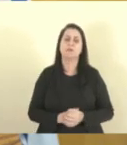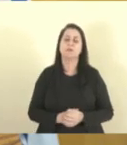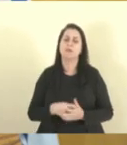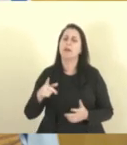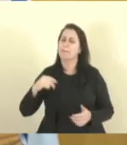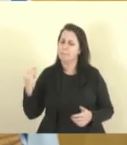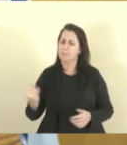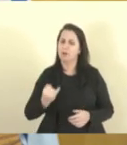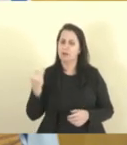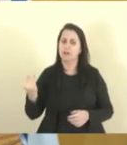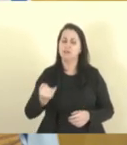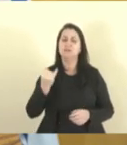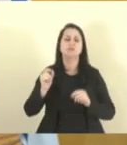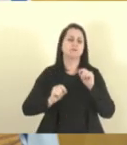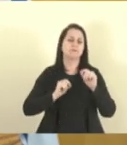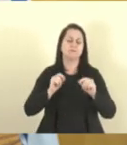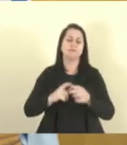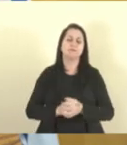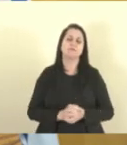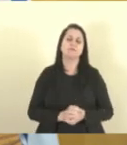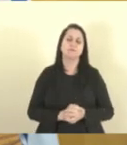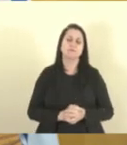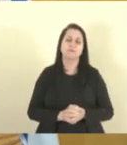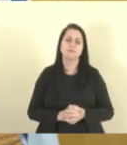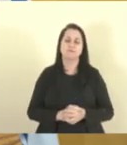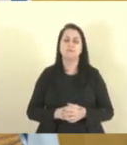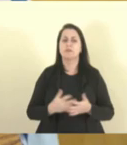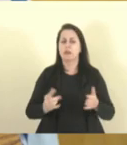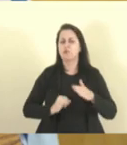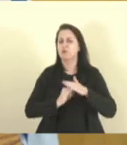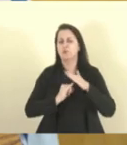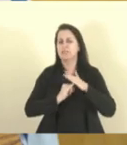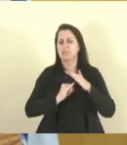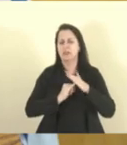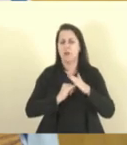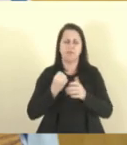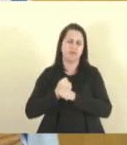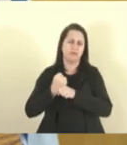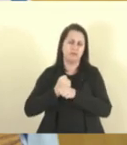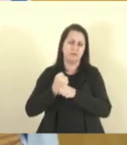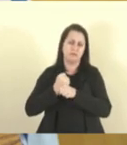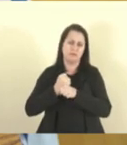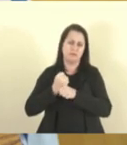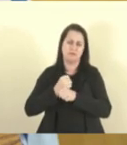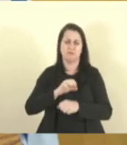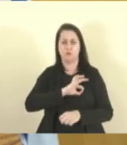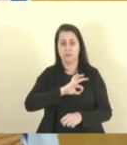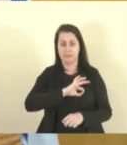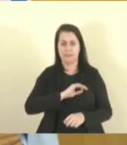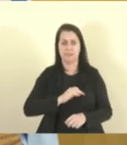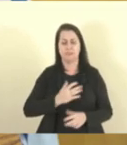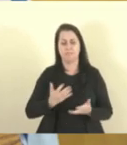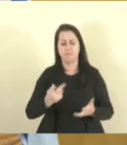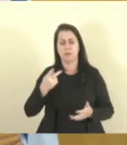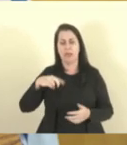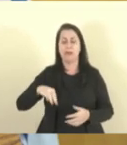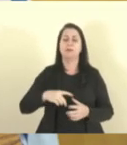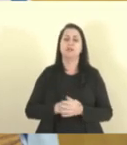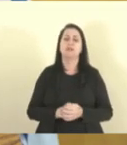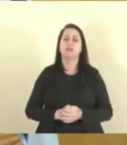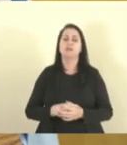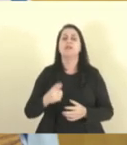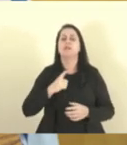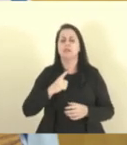muito importante que uma instituição centenária como a Polícia Militar, que tem seus princípios basilares na